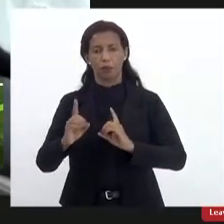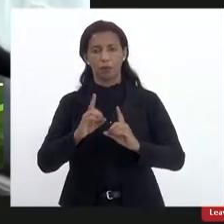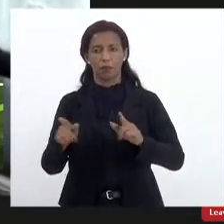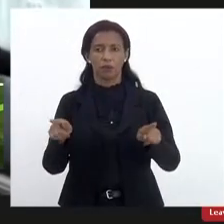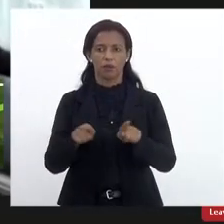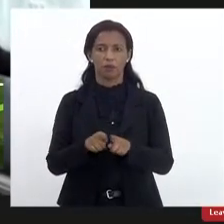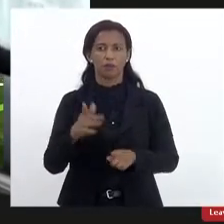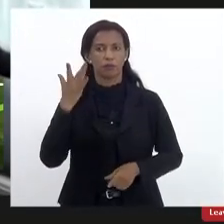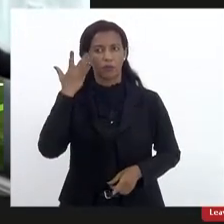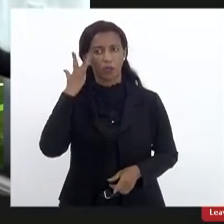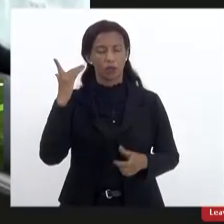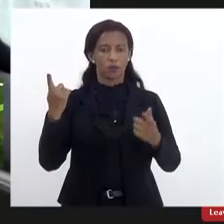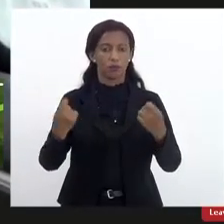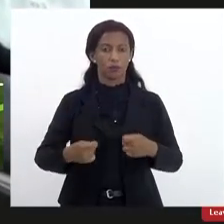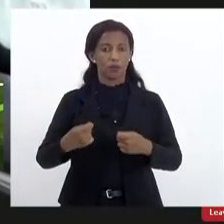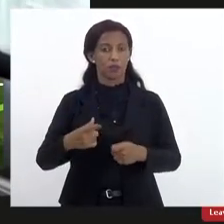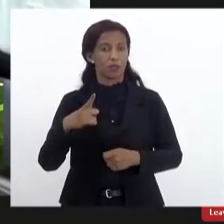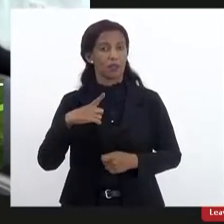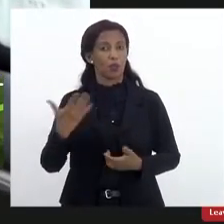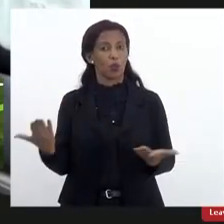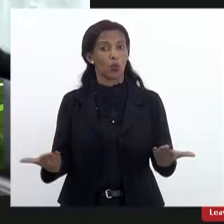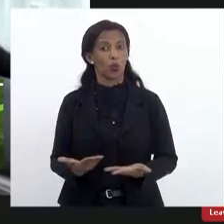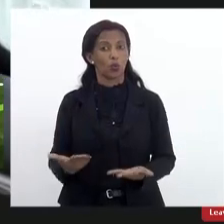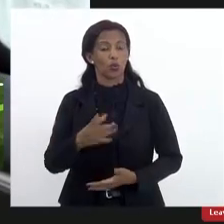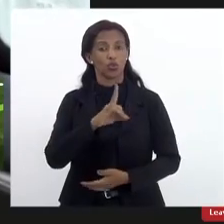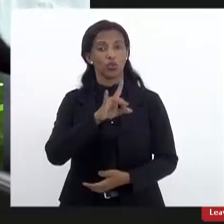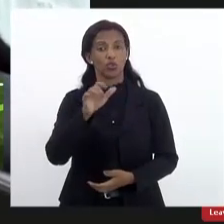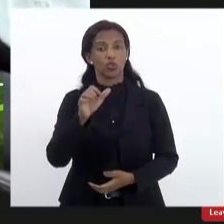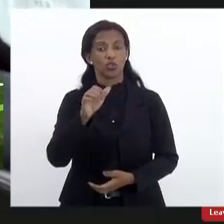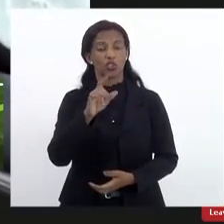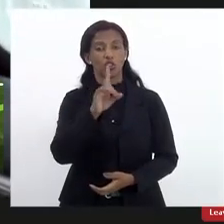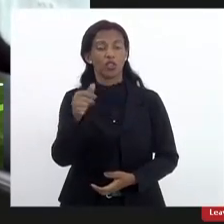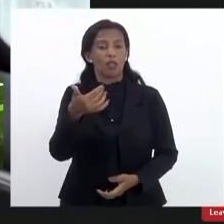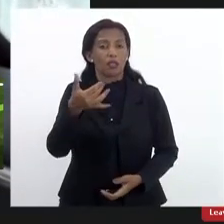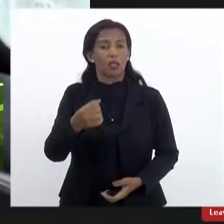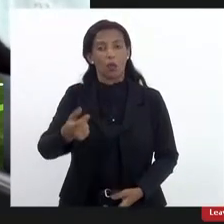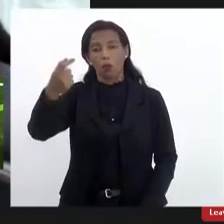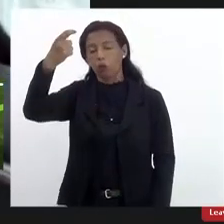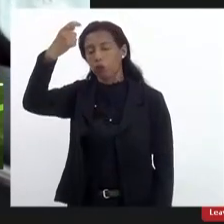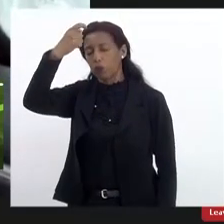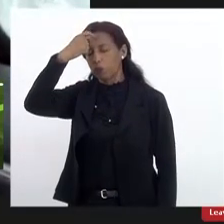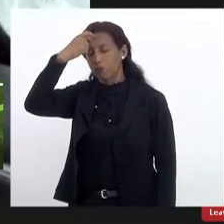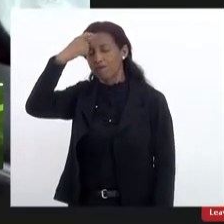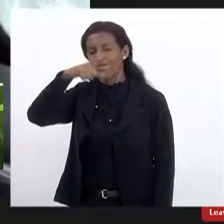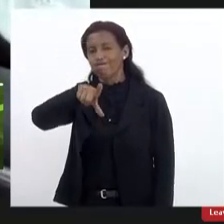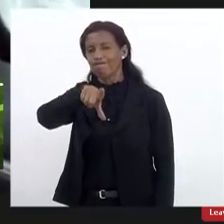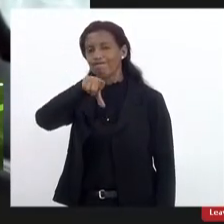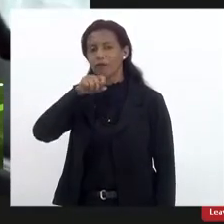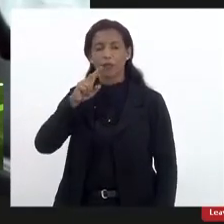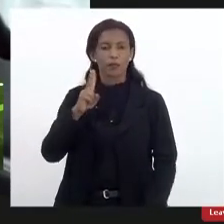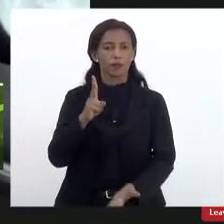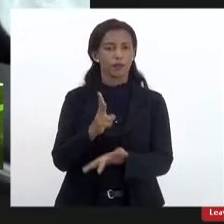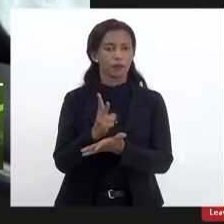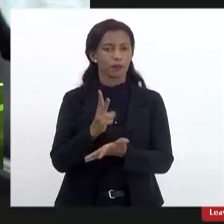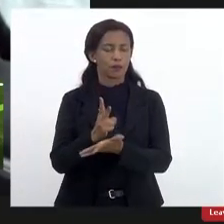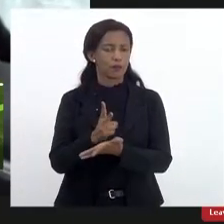e eu acho que a gente tem que ter no dia de hoje a consciência de destacar sempre sempre sempre a